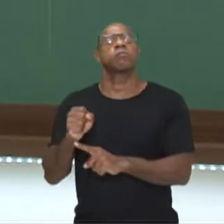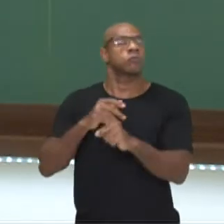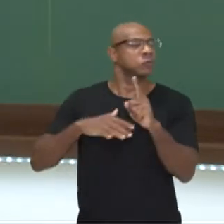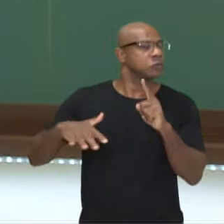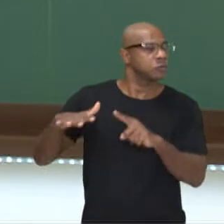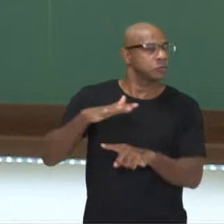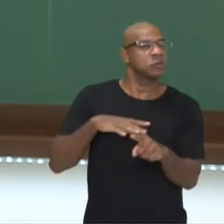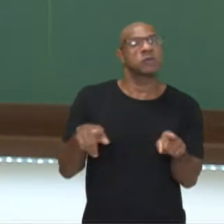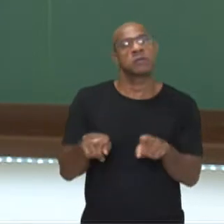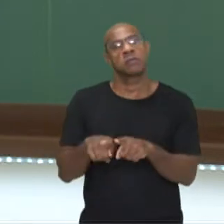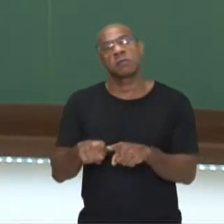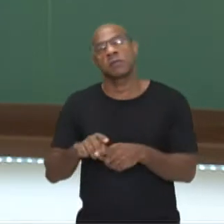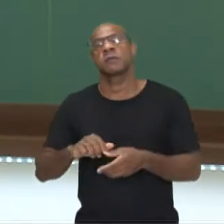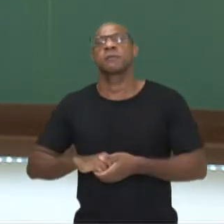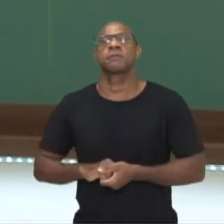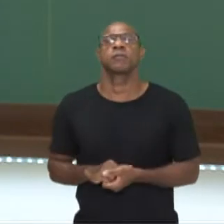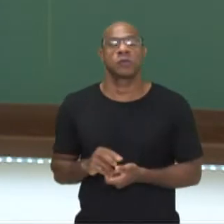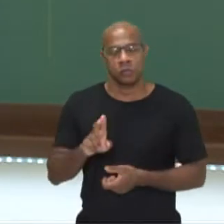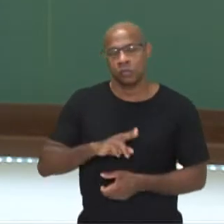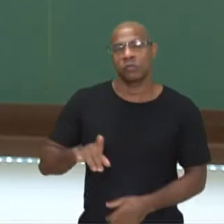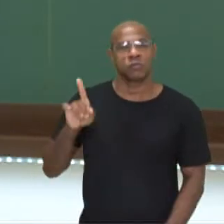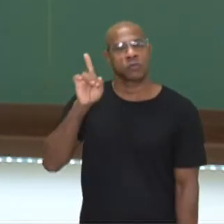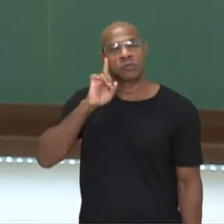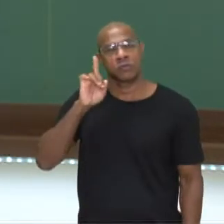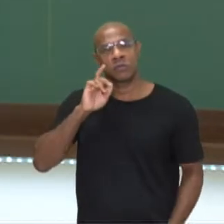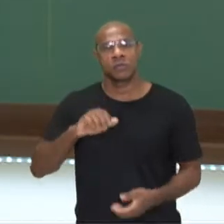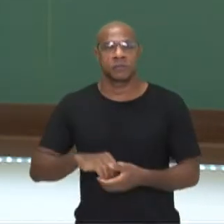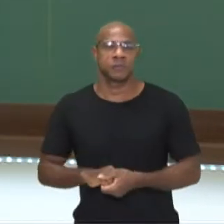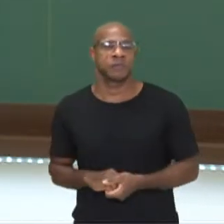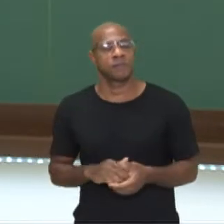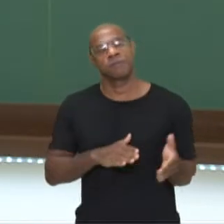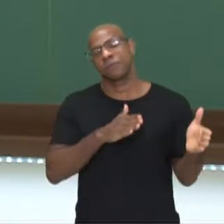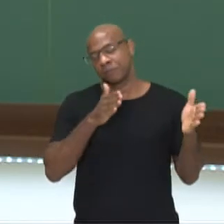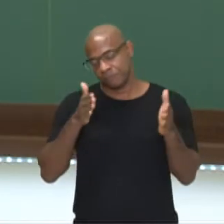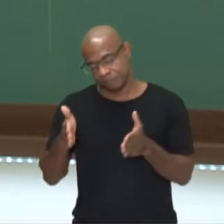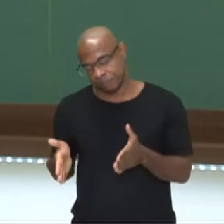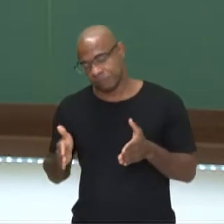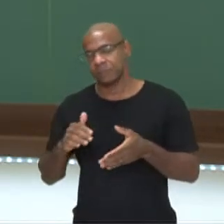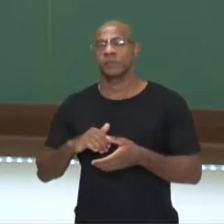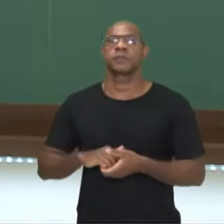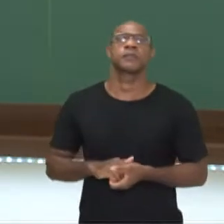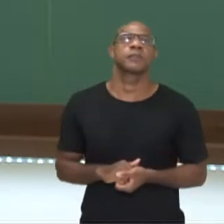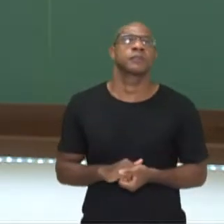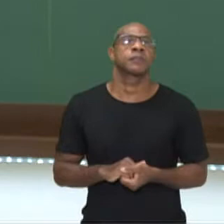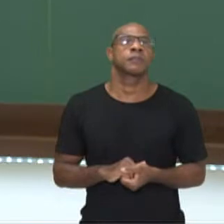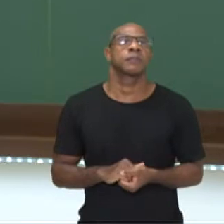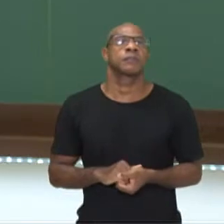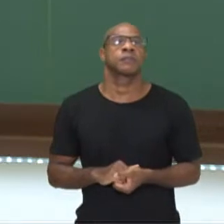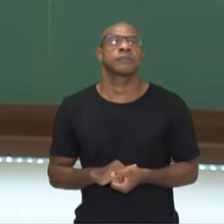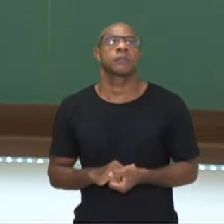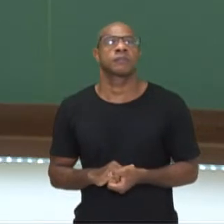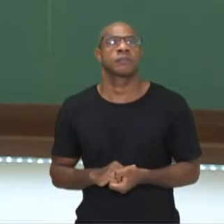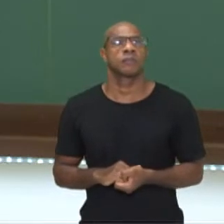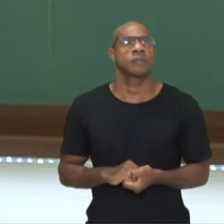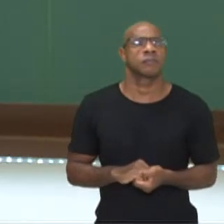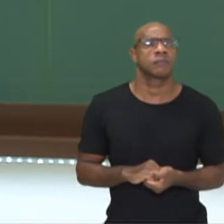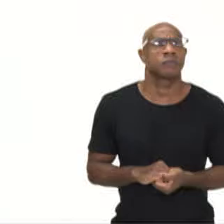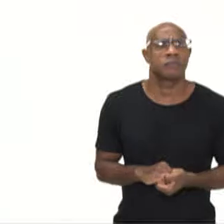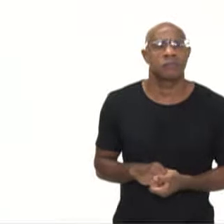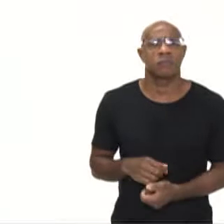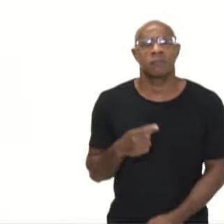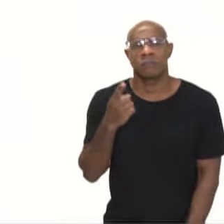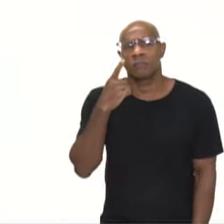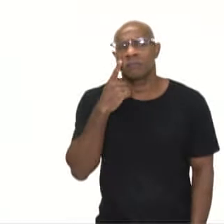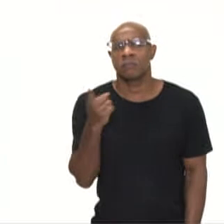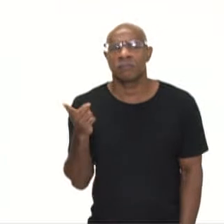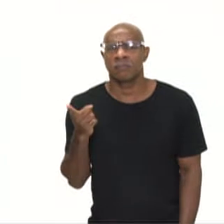espontânea e informal do nosso dia a dia. Certo? Vamos a seguir? Vamos a ler. E por que ele termina